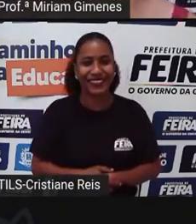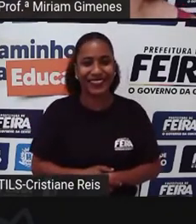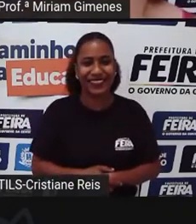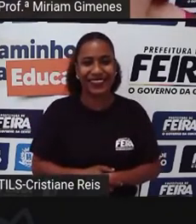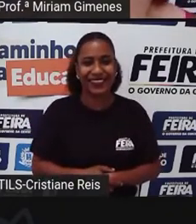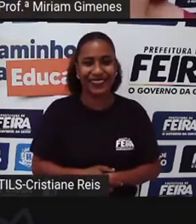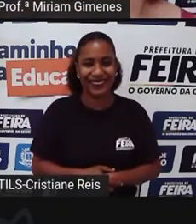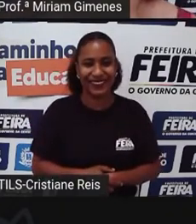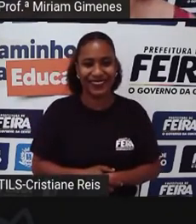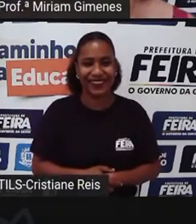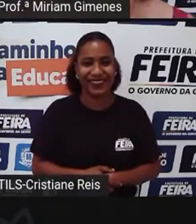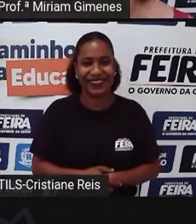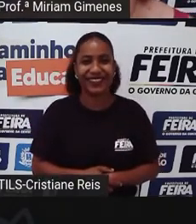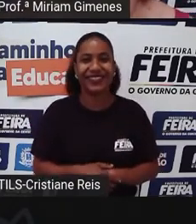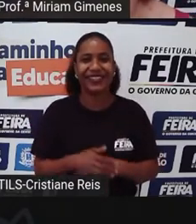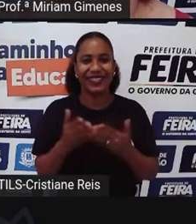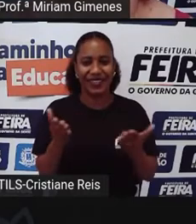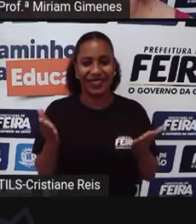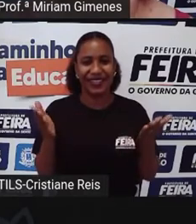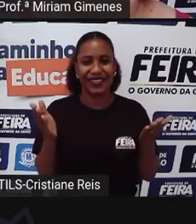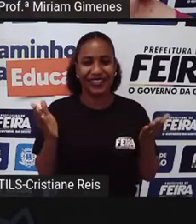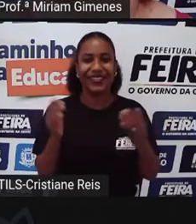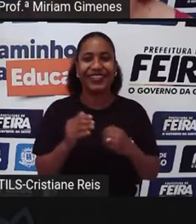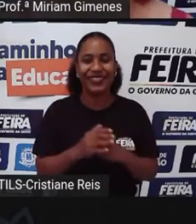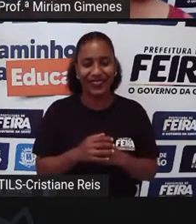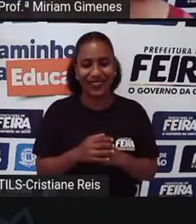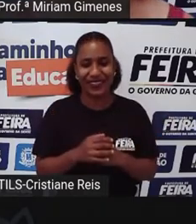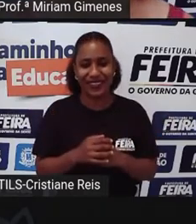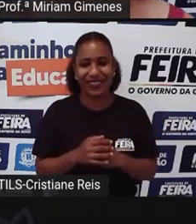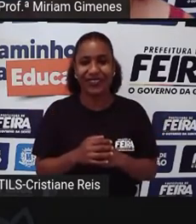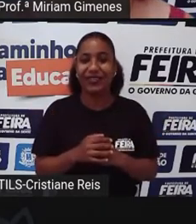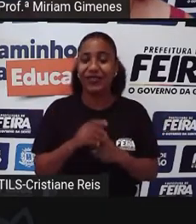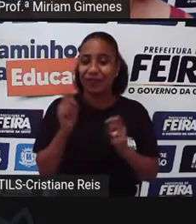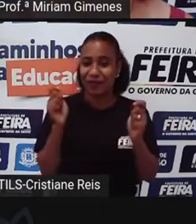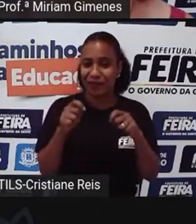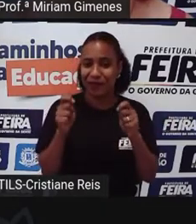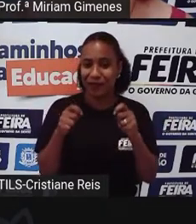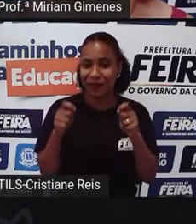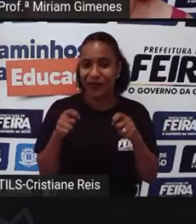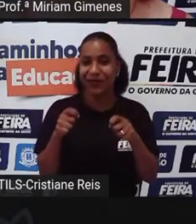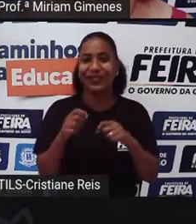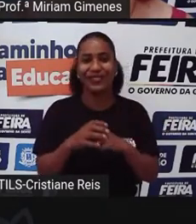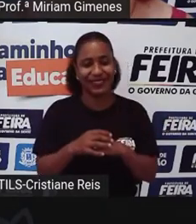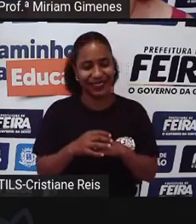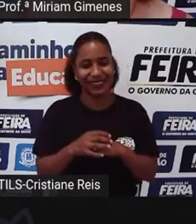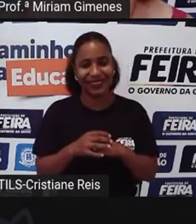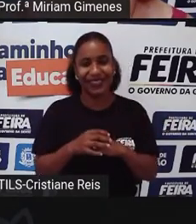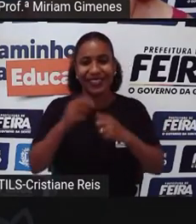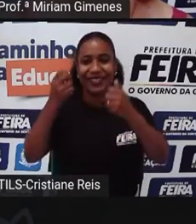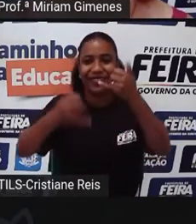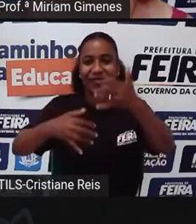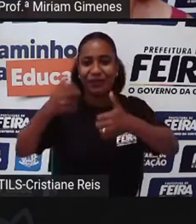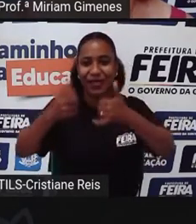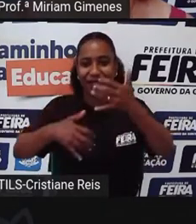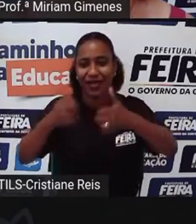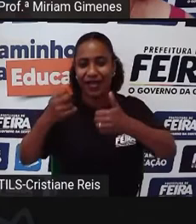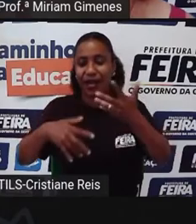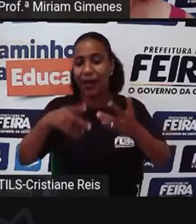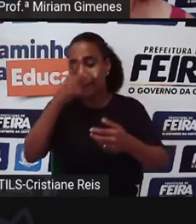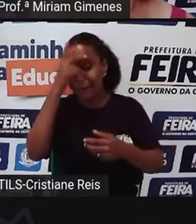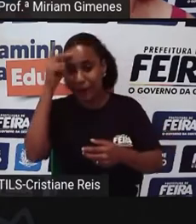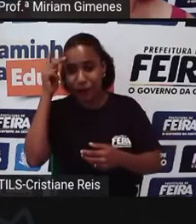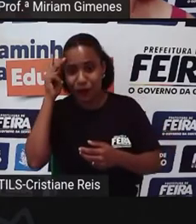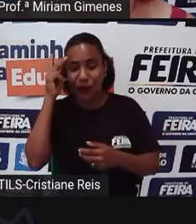Rende Né? Pra finalizar Pro Fala um pouquinho Pros nossos alunos Como ajudar Né? O cidadão comum A